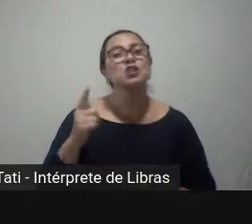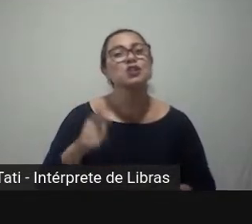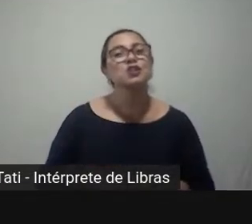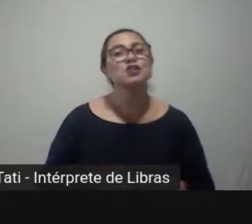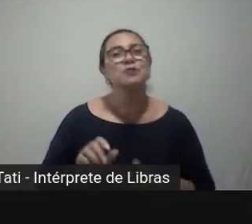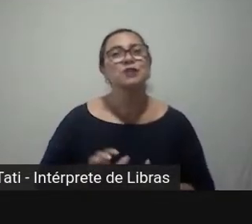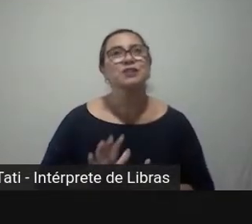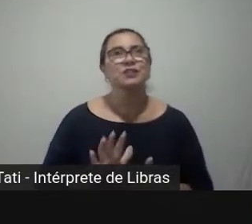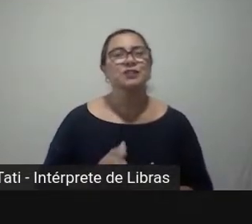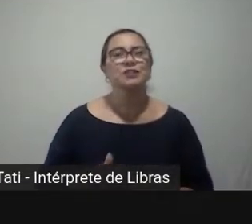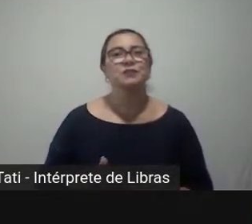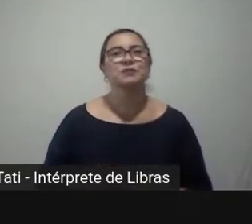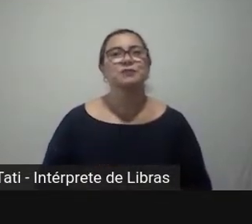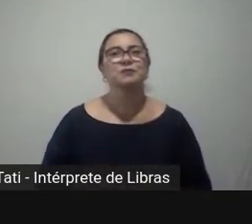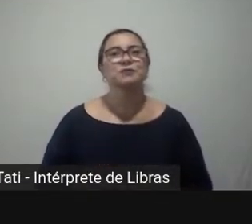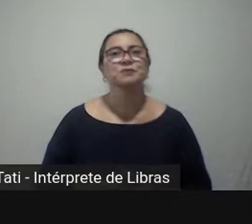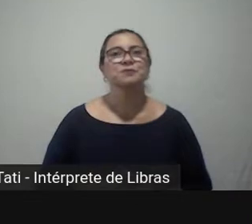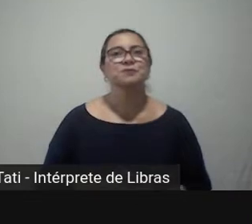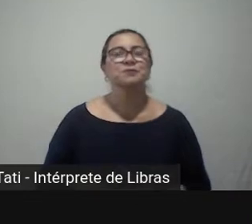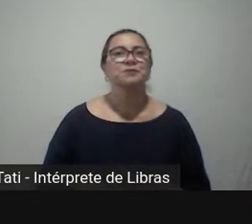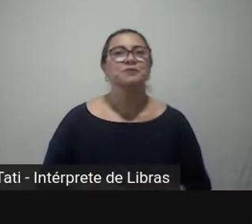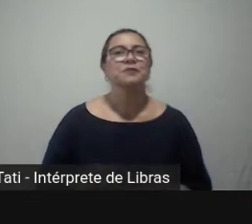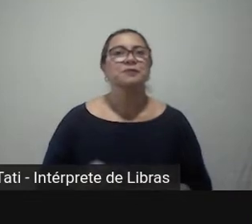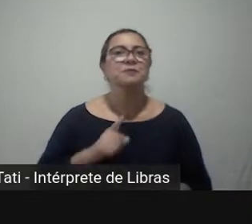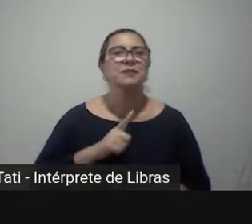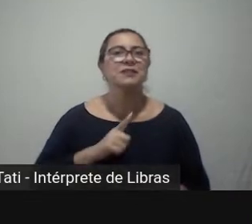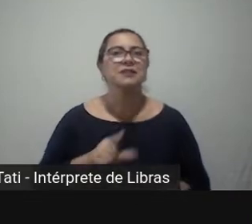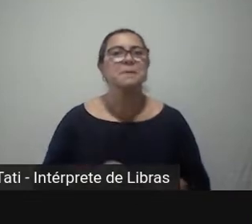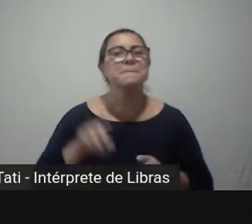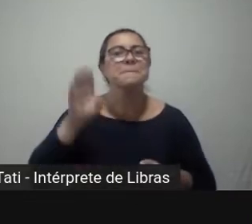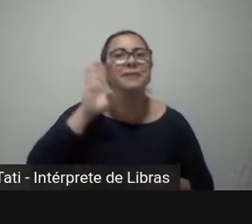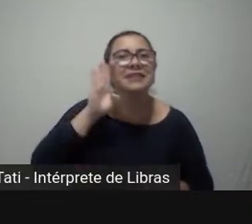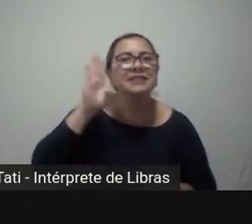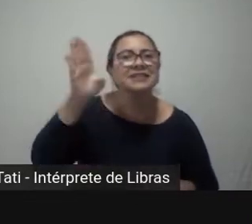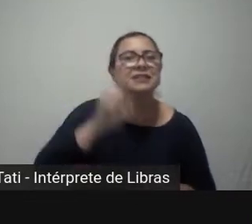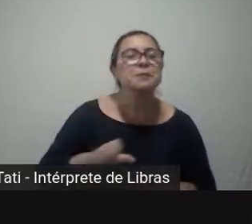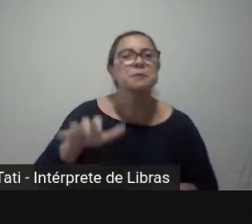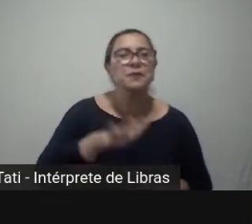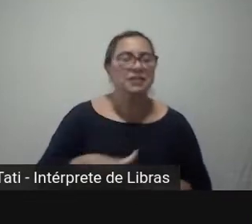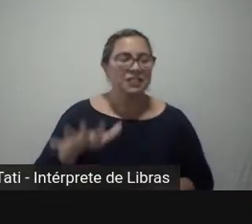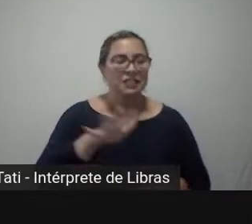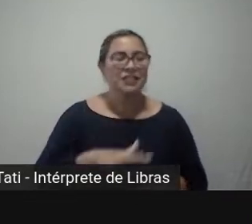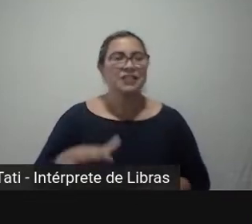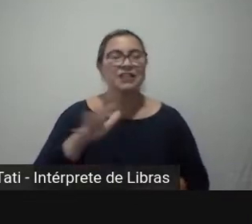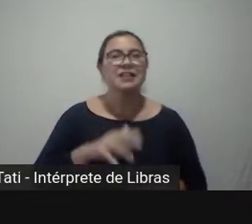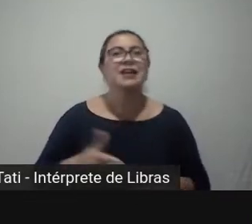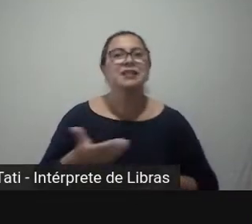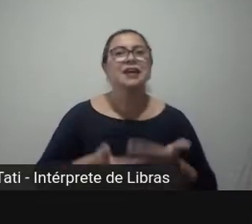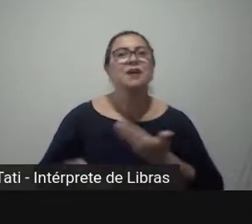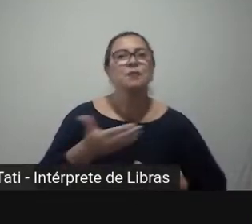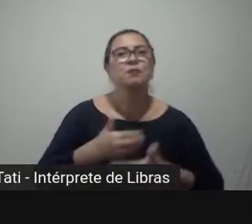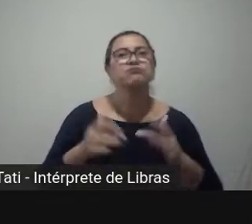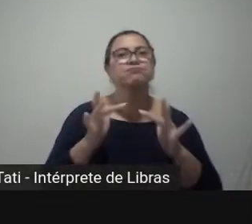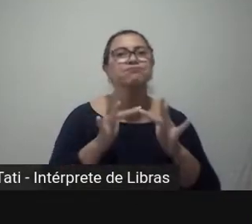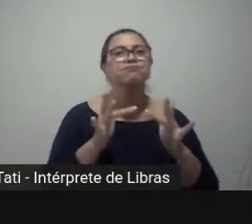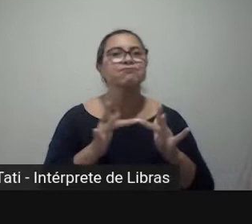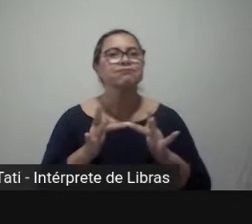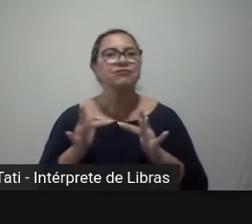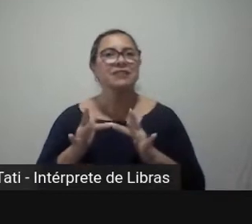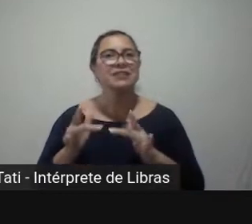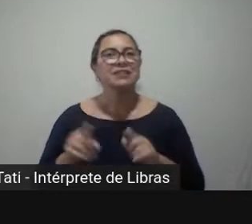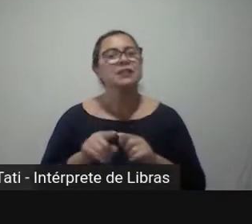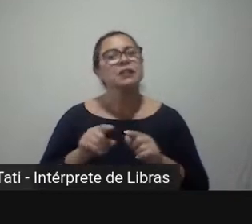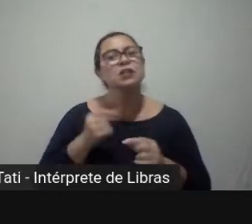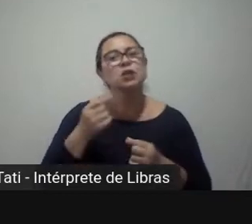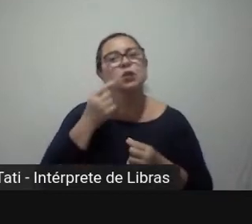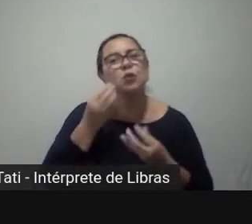trabalhos internacionais, mas principalmente a produção relacionada ao estudo dessa teoria,